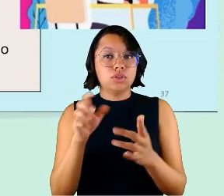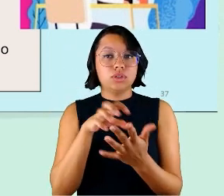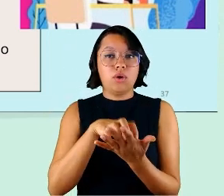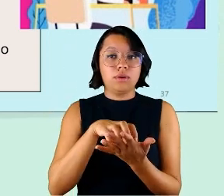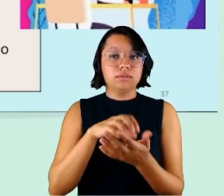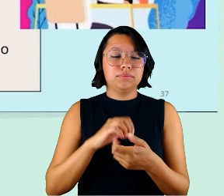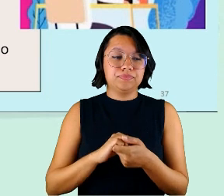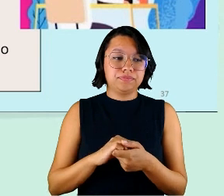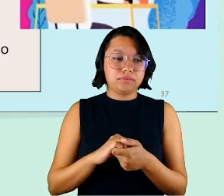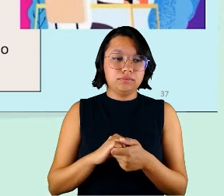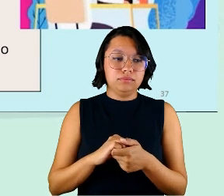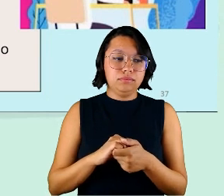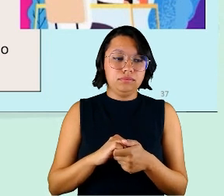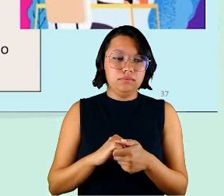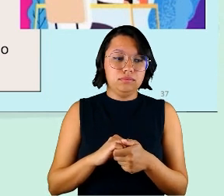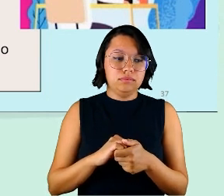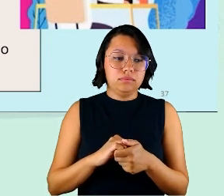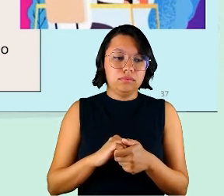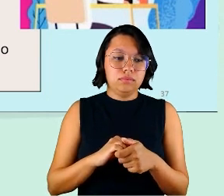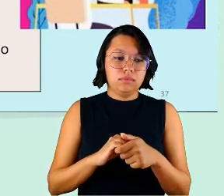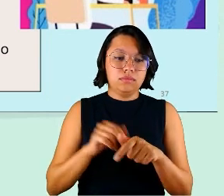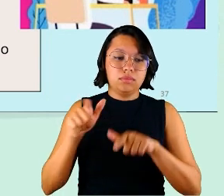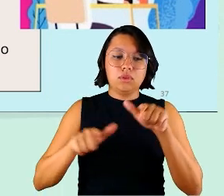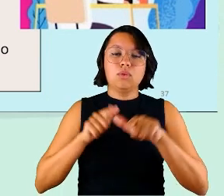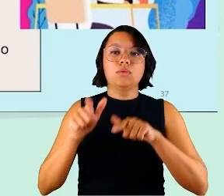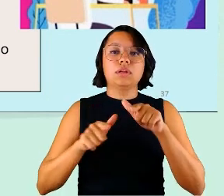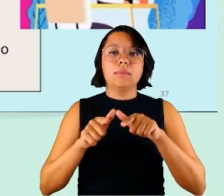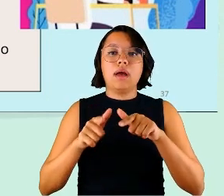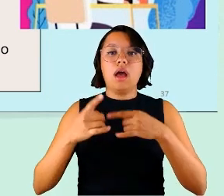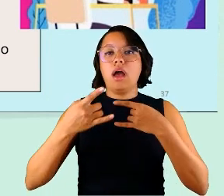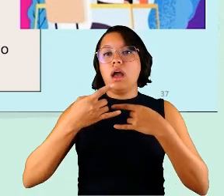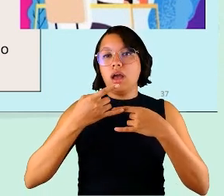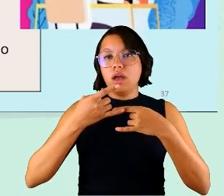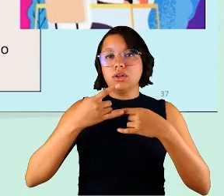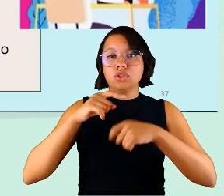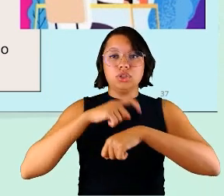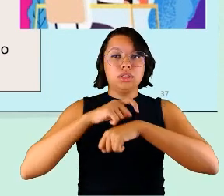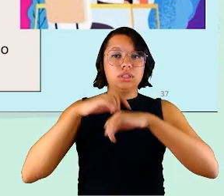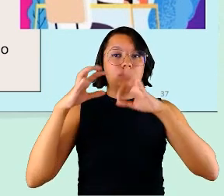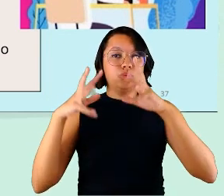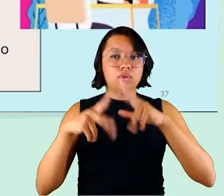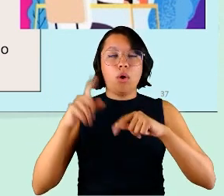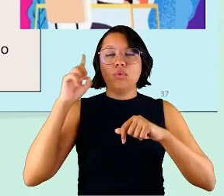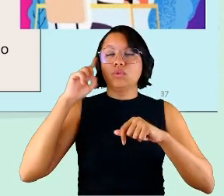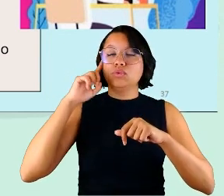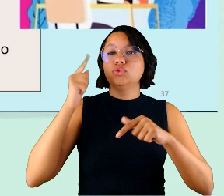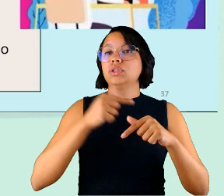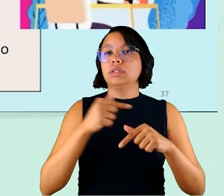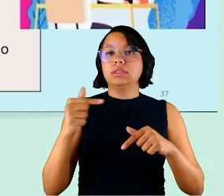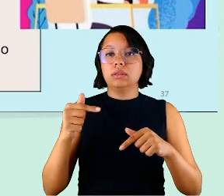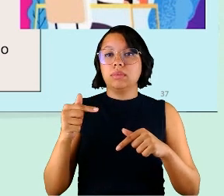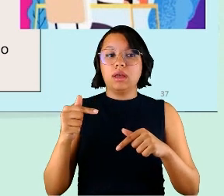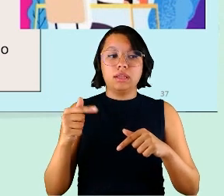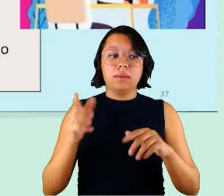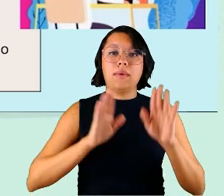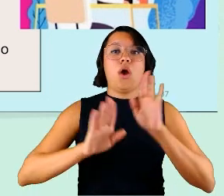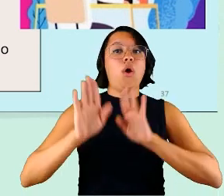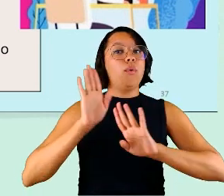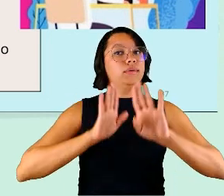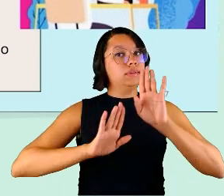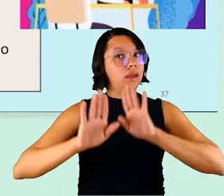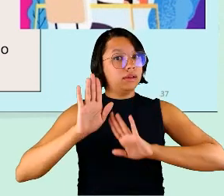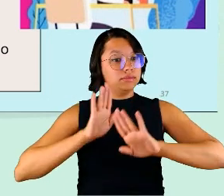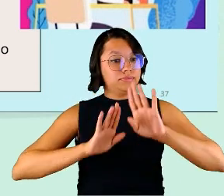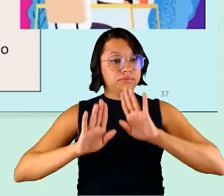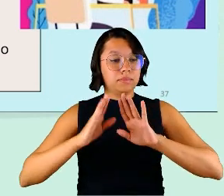organização o trabalho o teletrabalho em tempo integral todos os dias da semana nós temos que tomar cuidado com ele